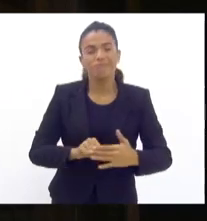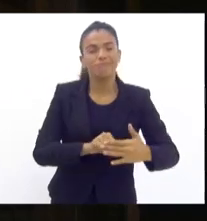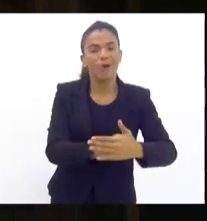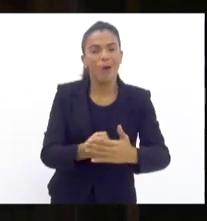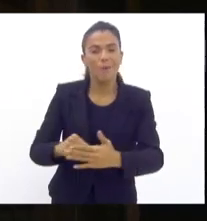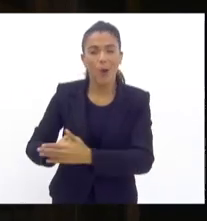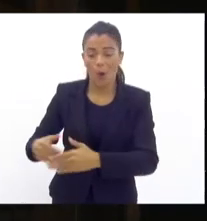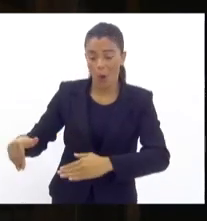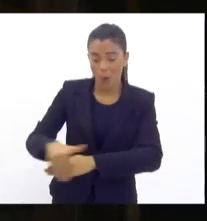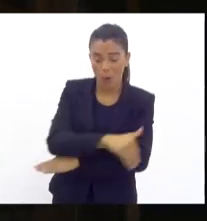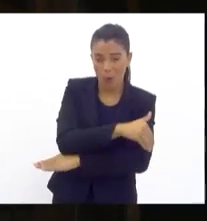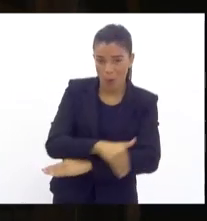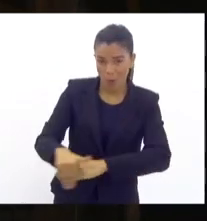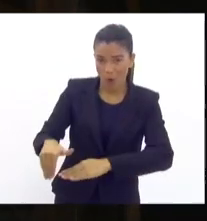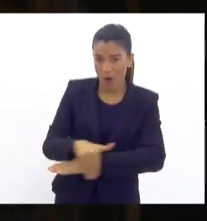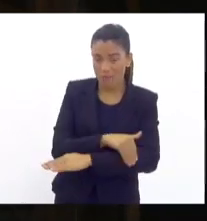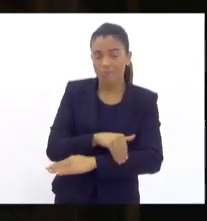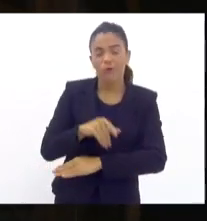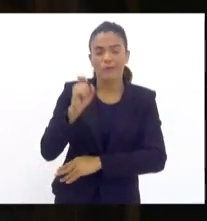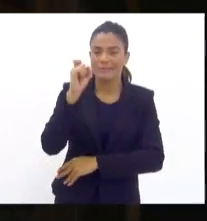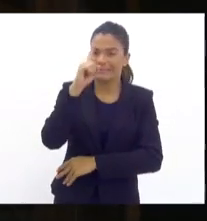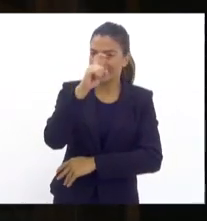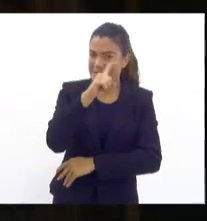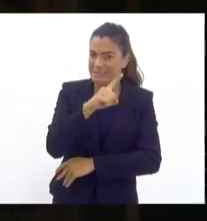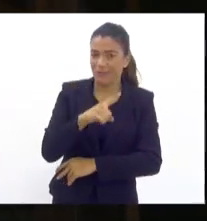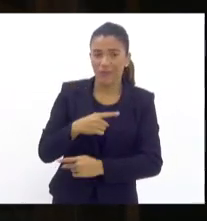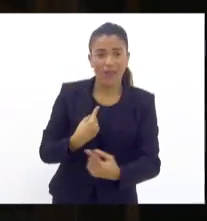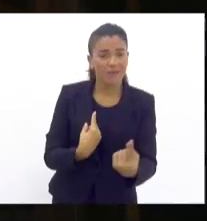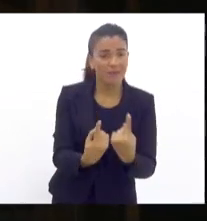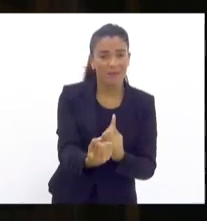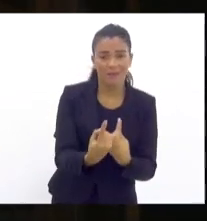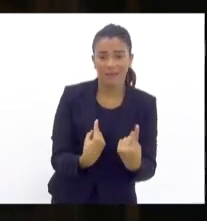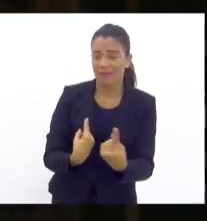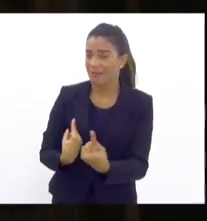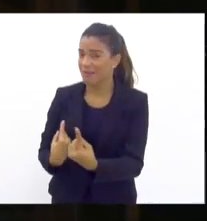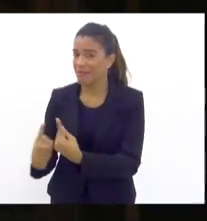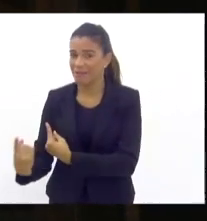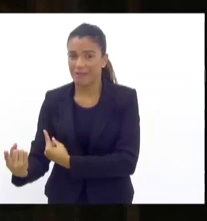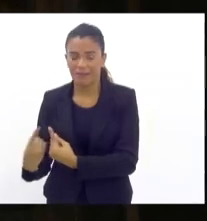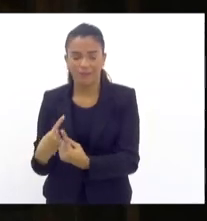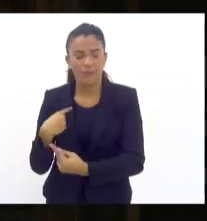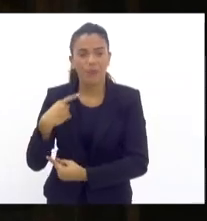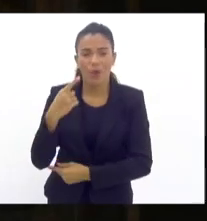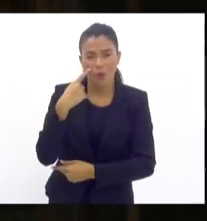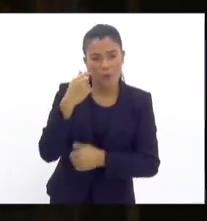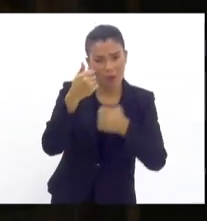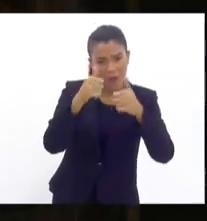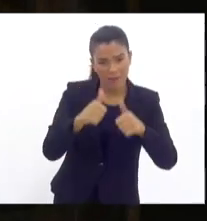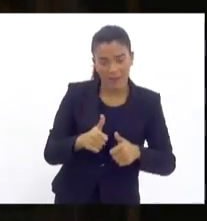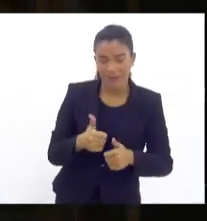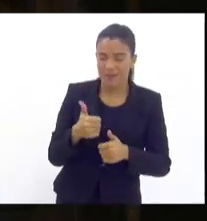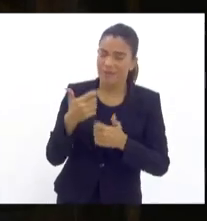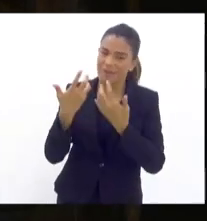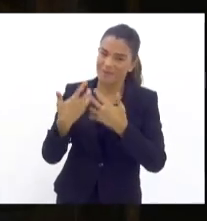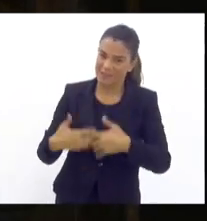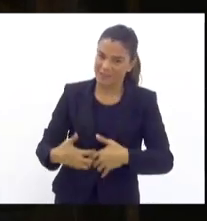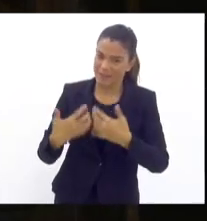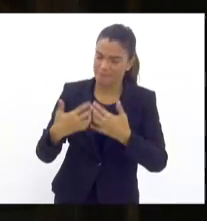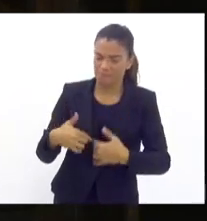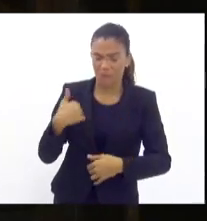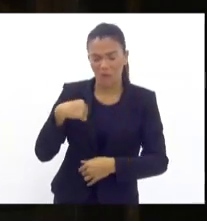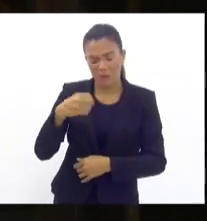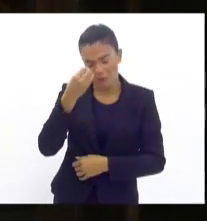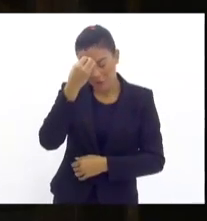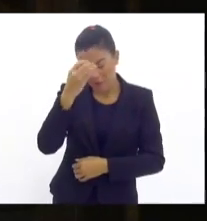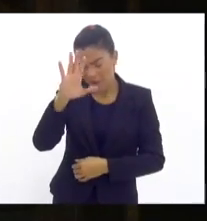com uma dificuldade de operar nessas regiões. Basta uma análise de uma reflexão. Eu não me recordo quando a